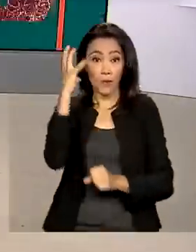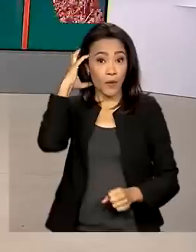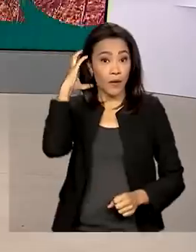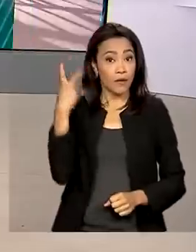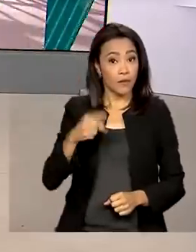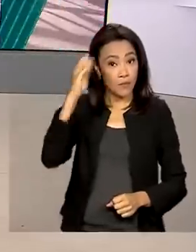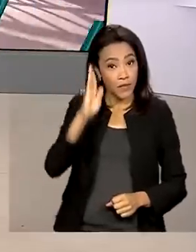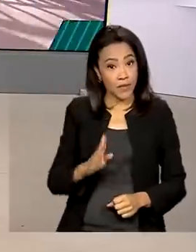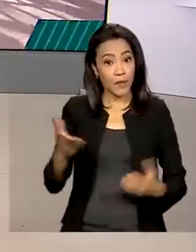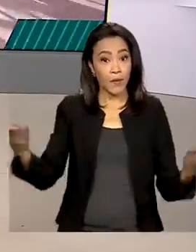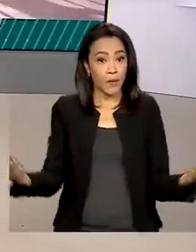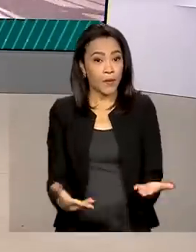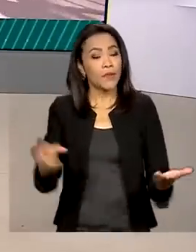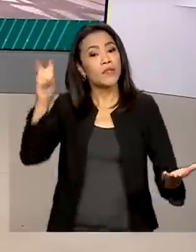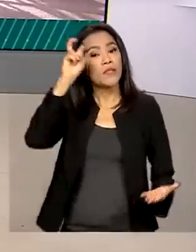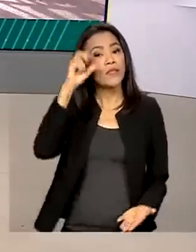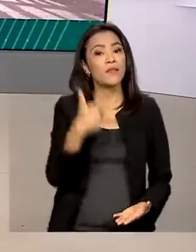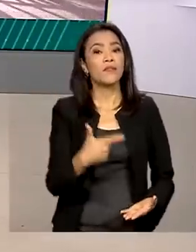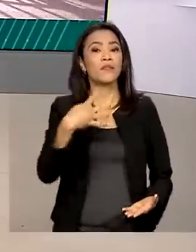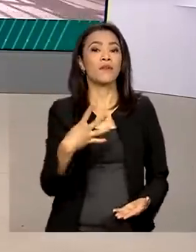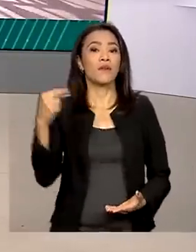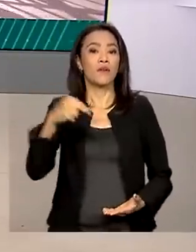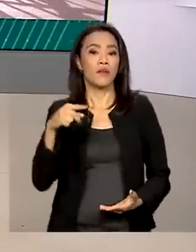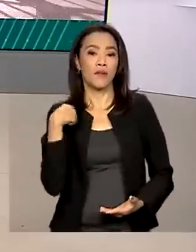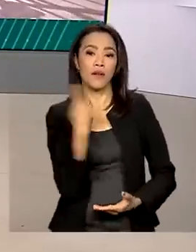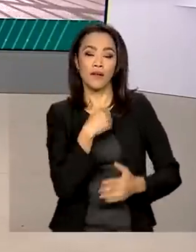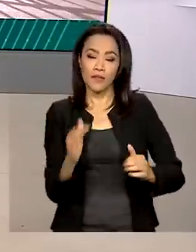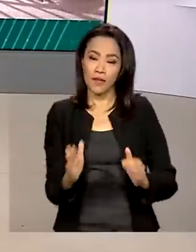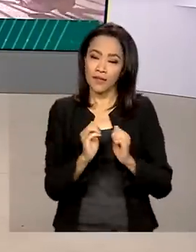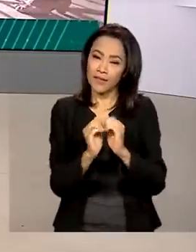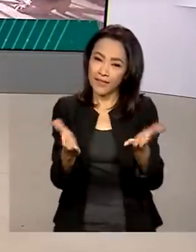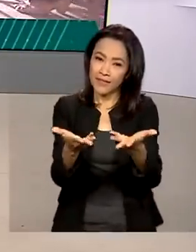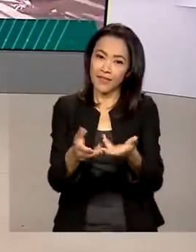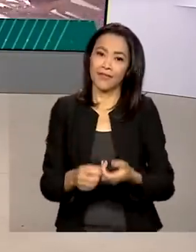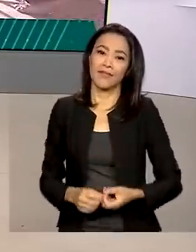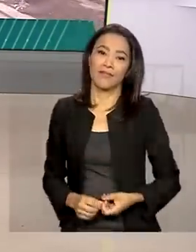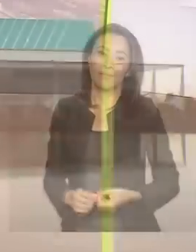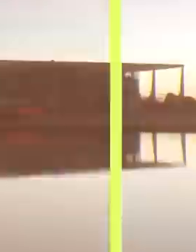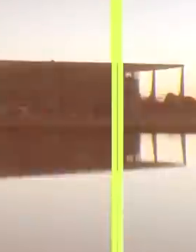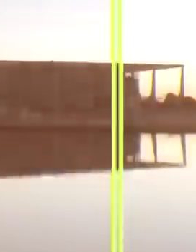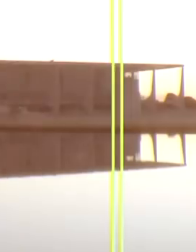Quinta-feira, 24 de novembro, o Brasil em Dia já começou.